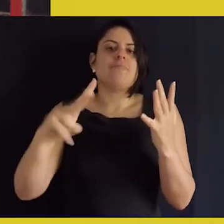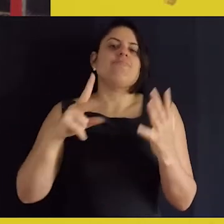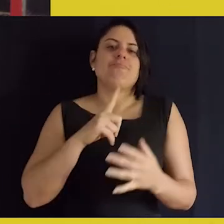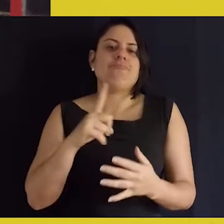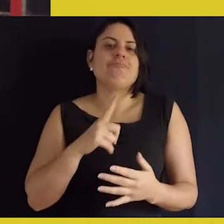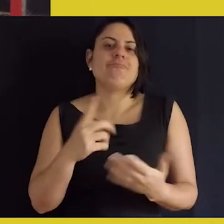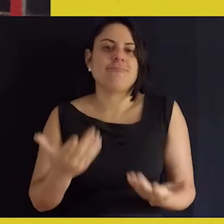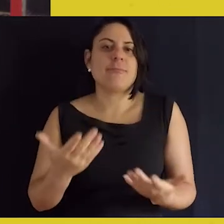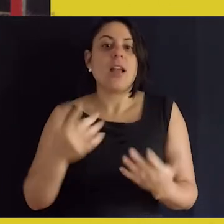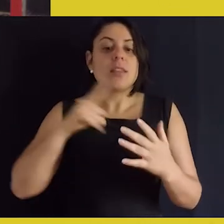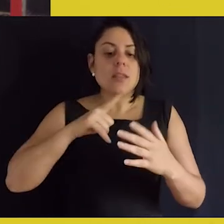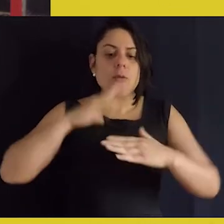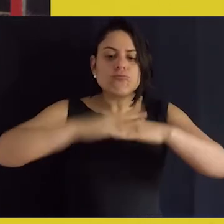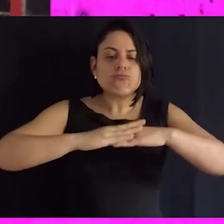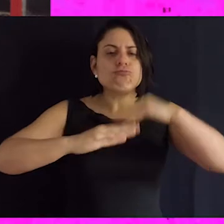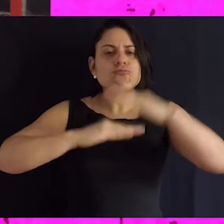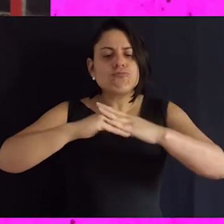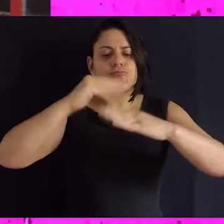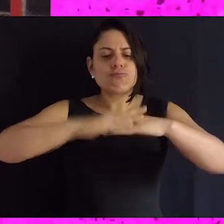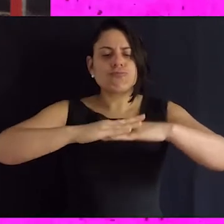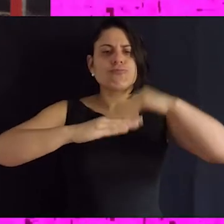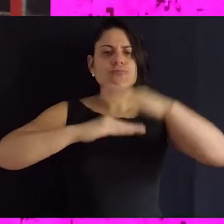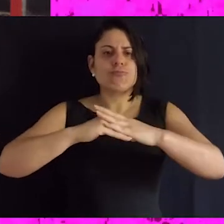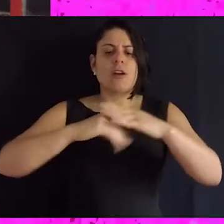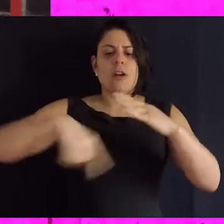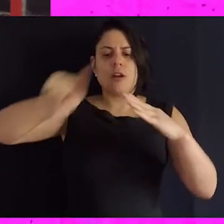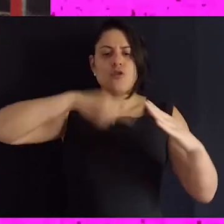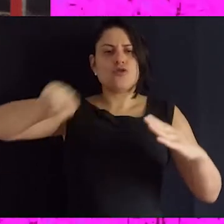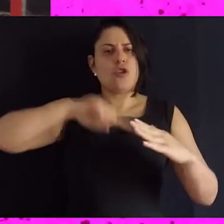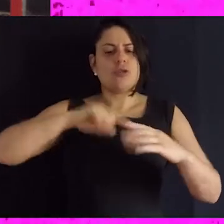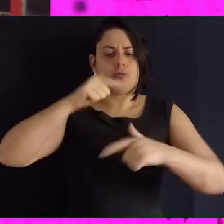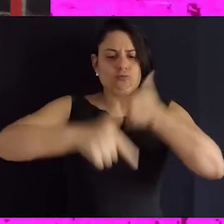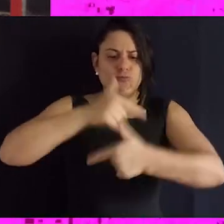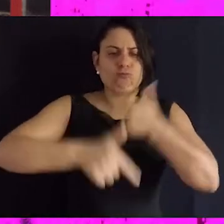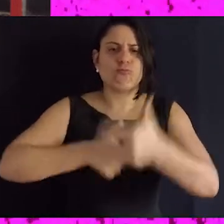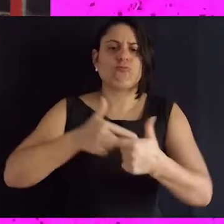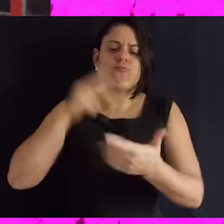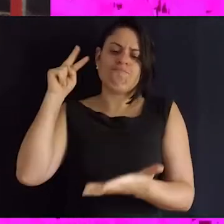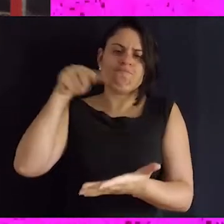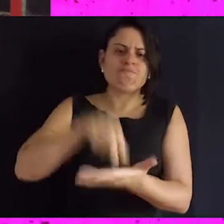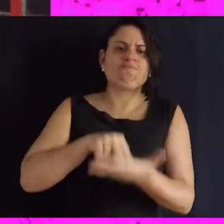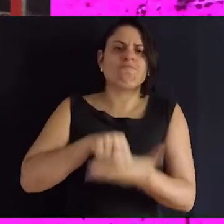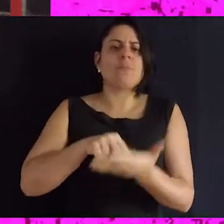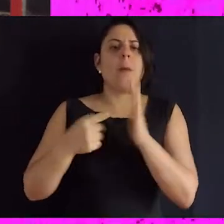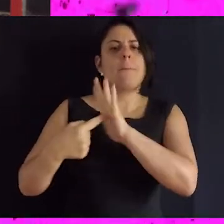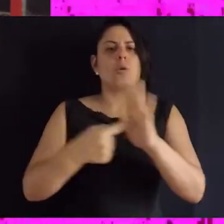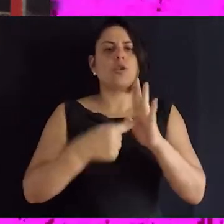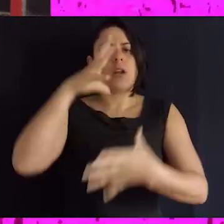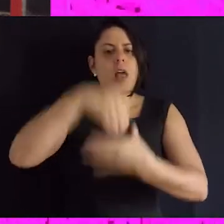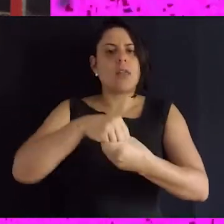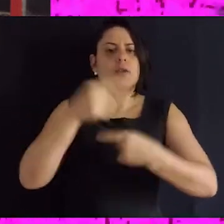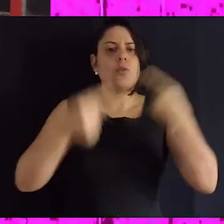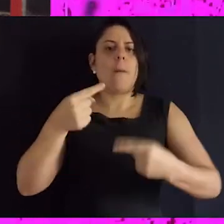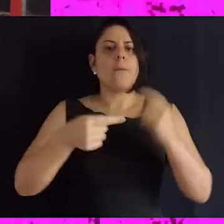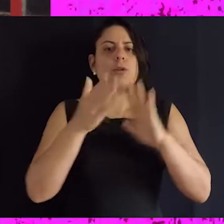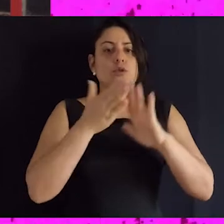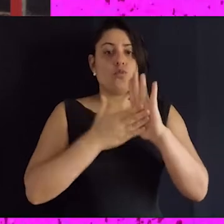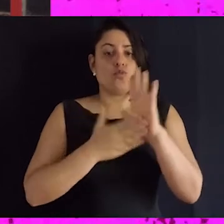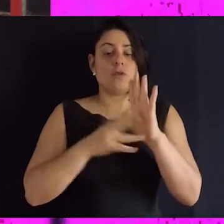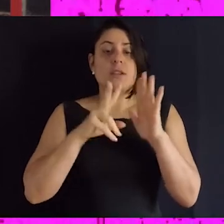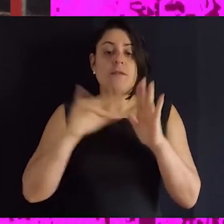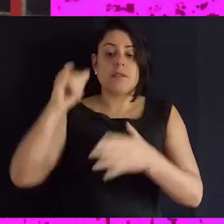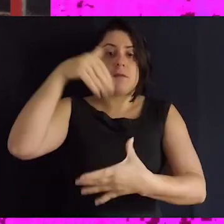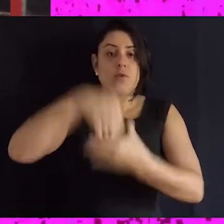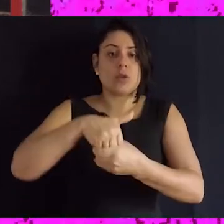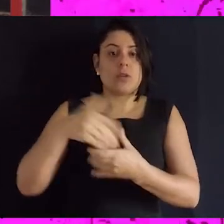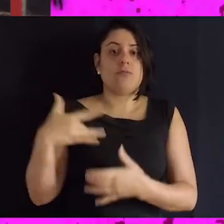outros direitos que ele tem. Então, construir o model MET é a gente exercer o nosso papel e afirmar uma política pública que